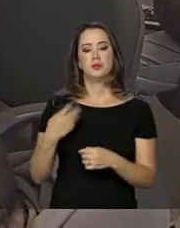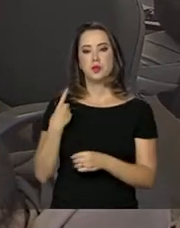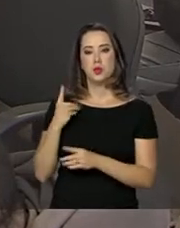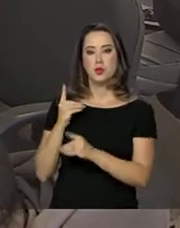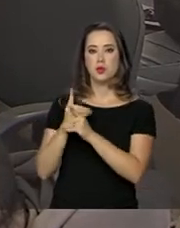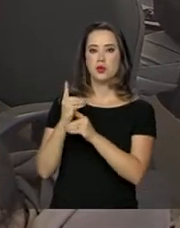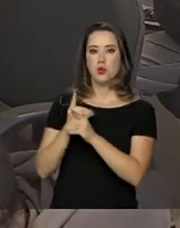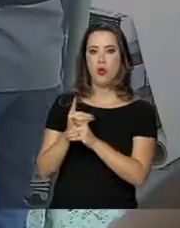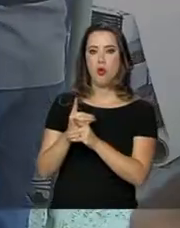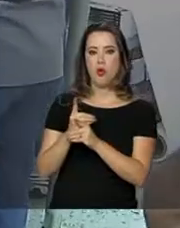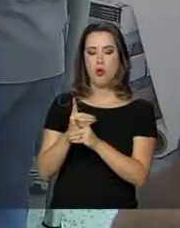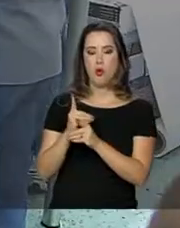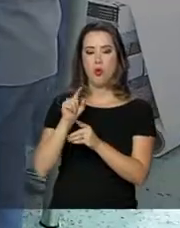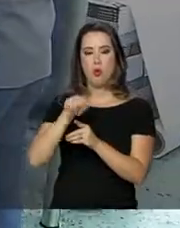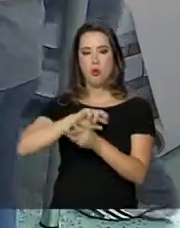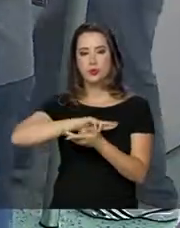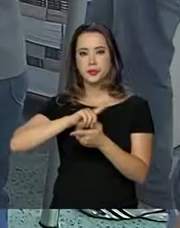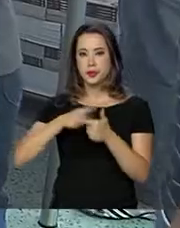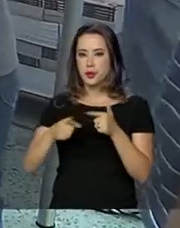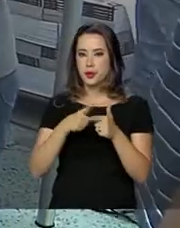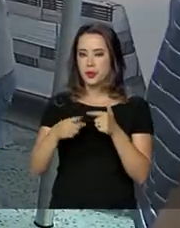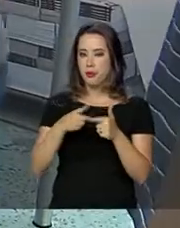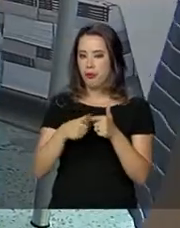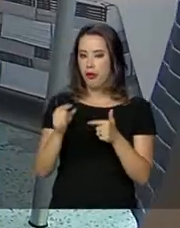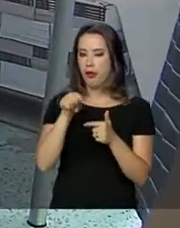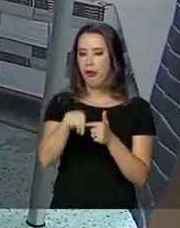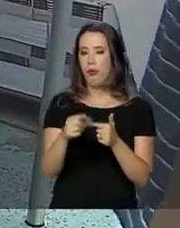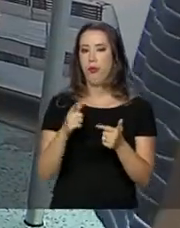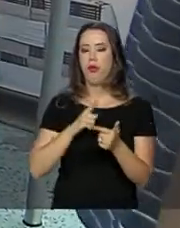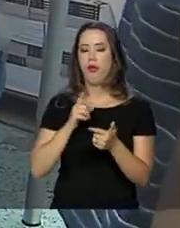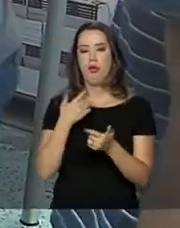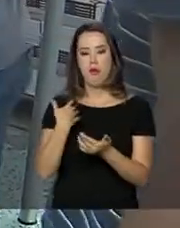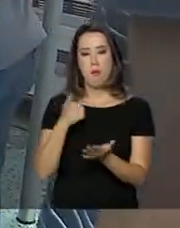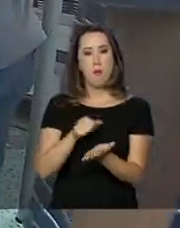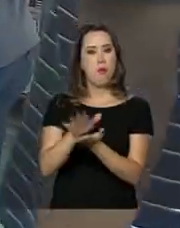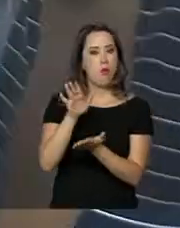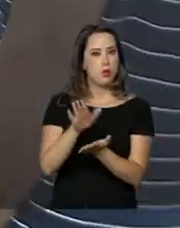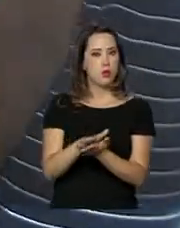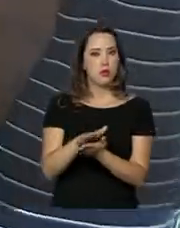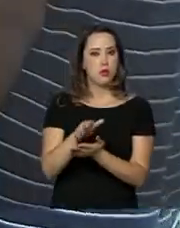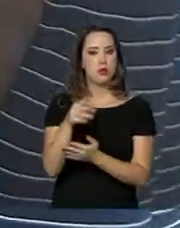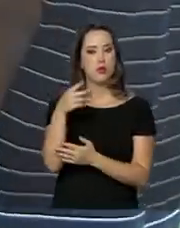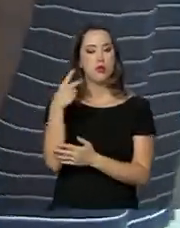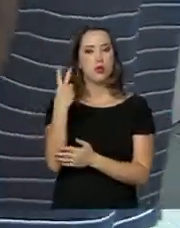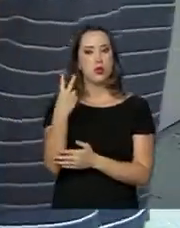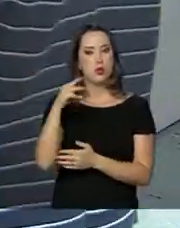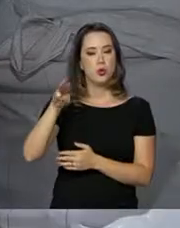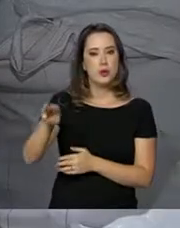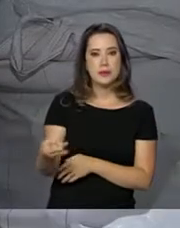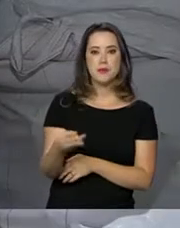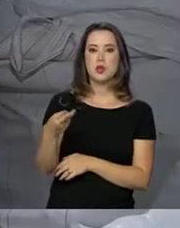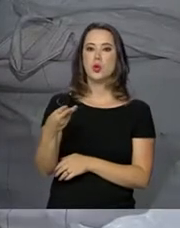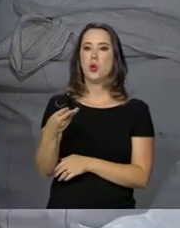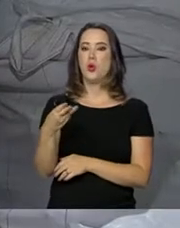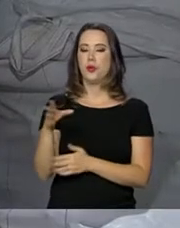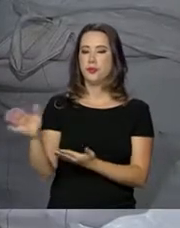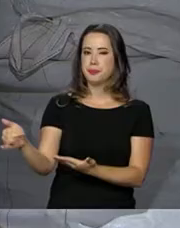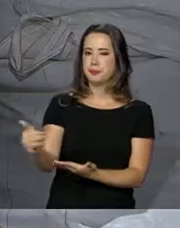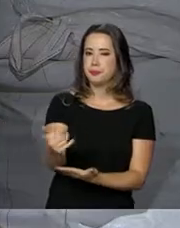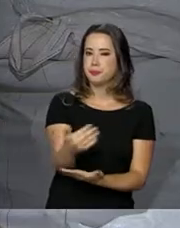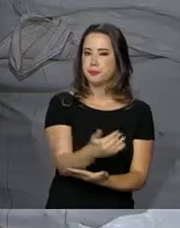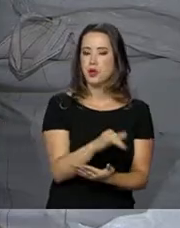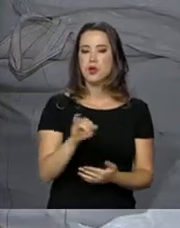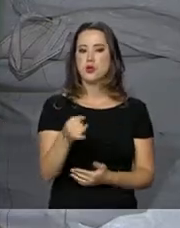da contribuição social resultaram em R$,4 bilhões em notificações e recolhimentos